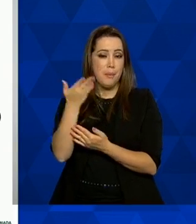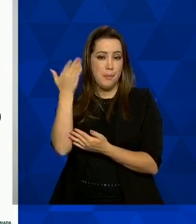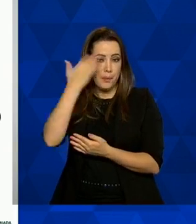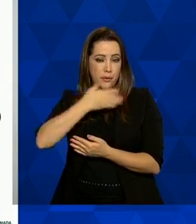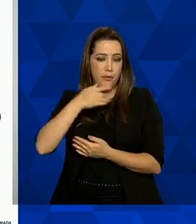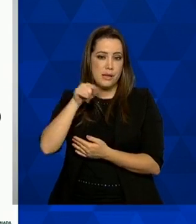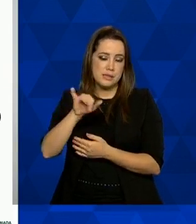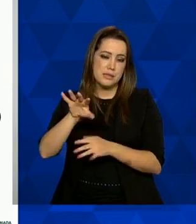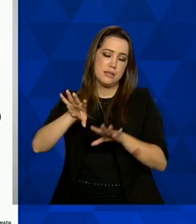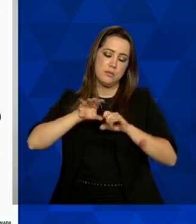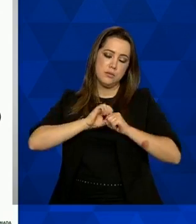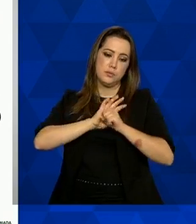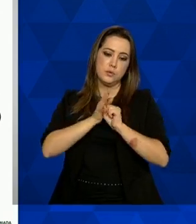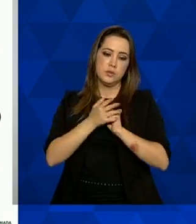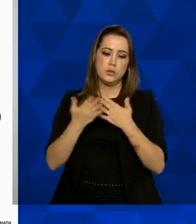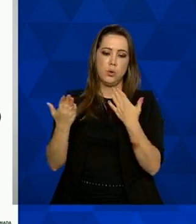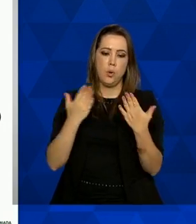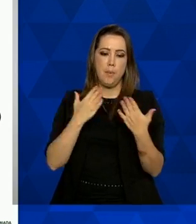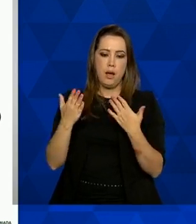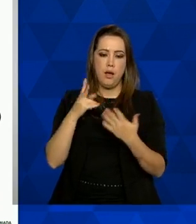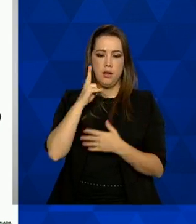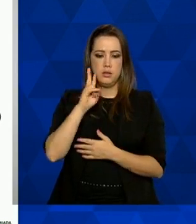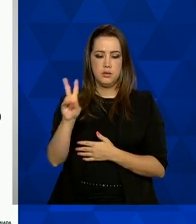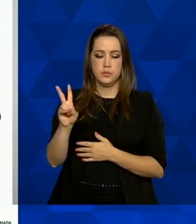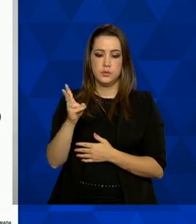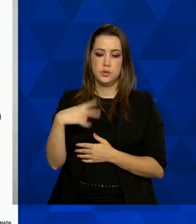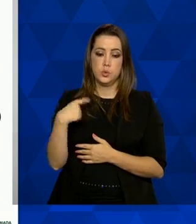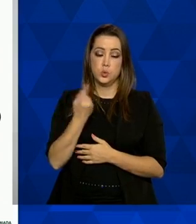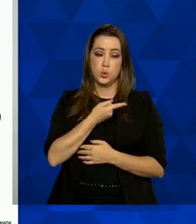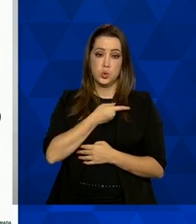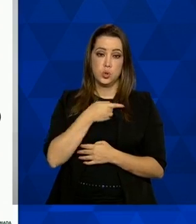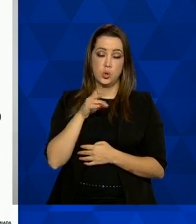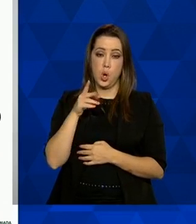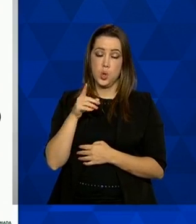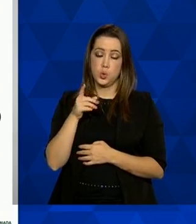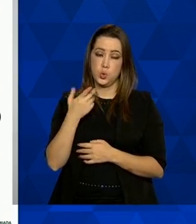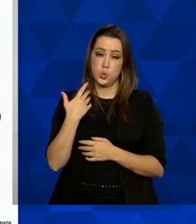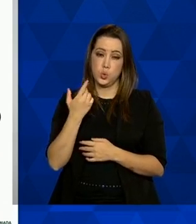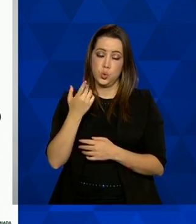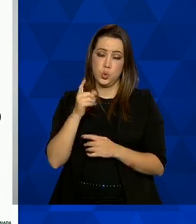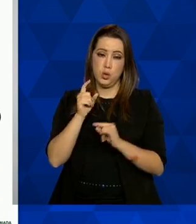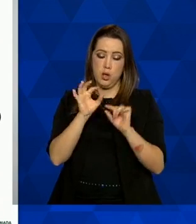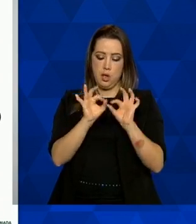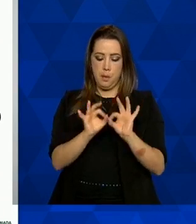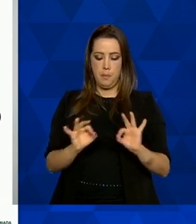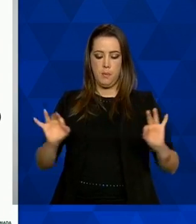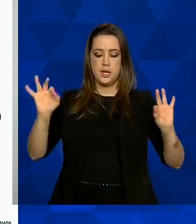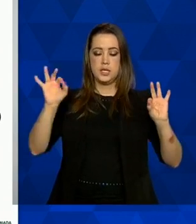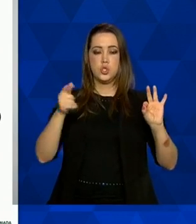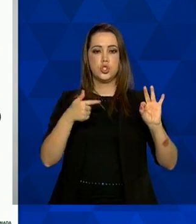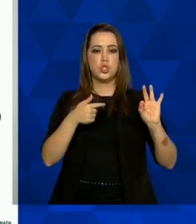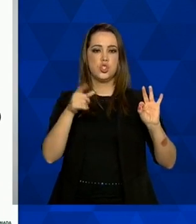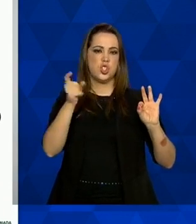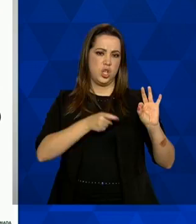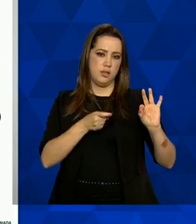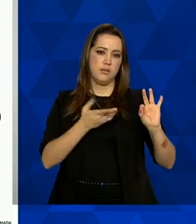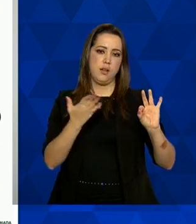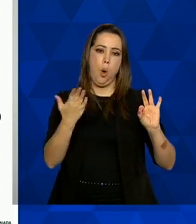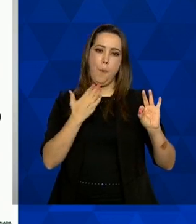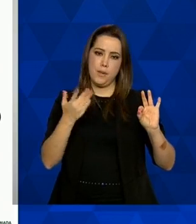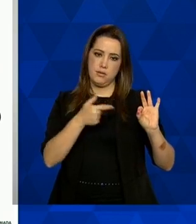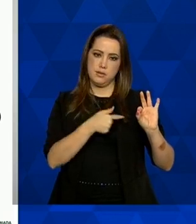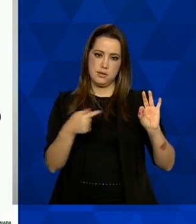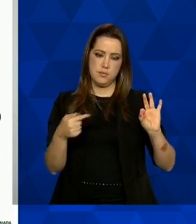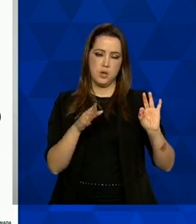eu queria que vocês avaliassem que o nosso eixo X ele é de semana epidemiológica e não está